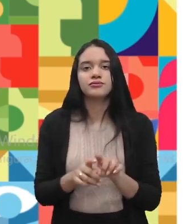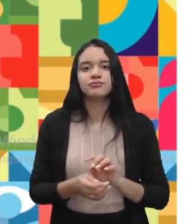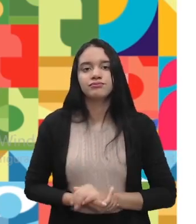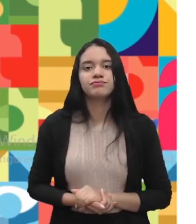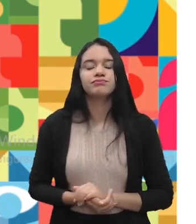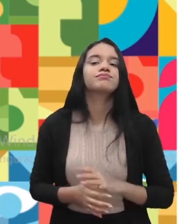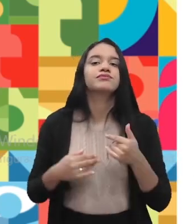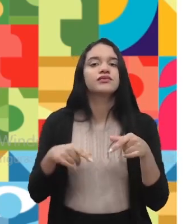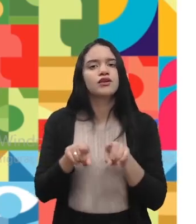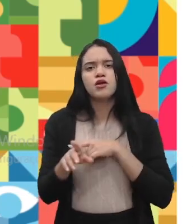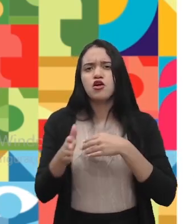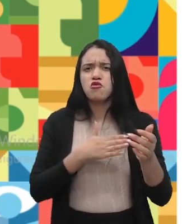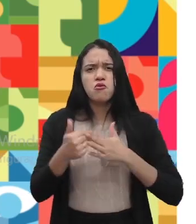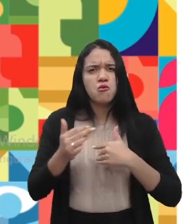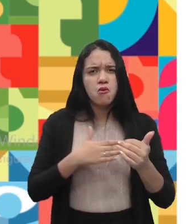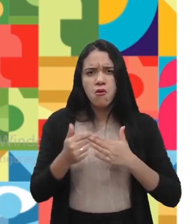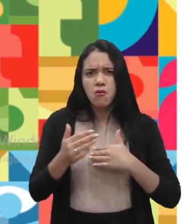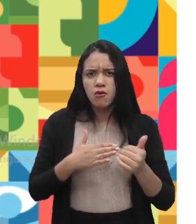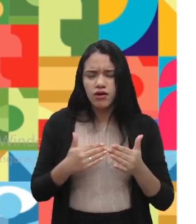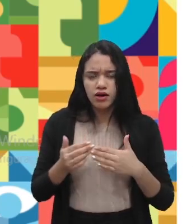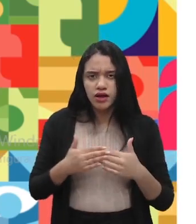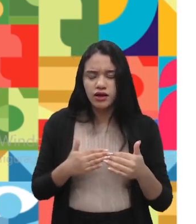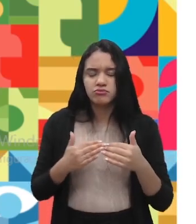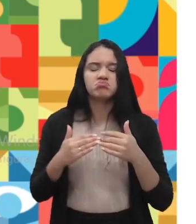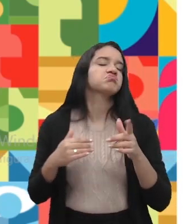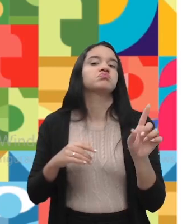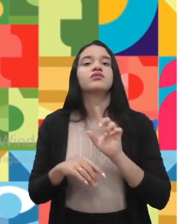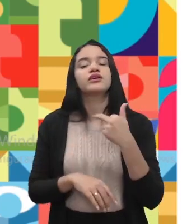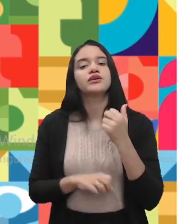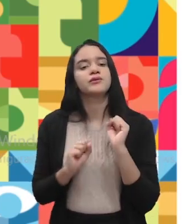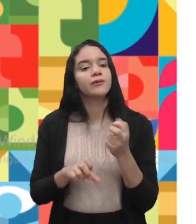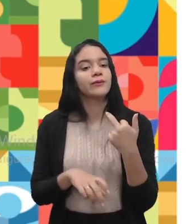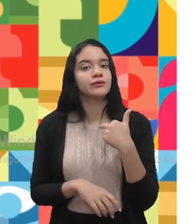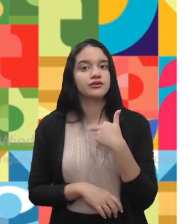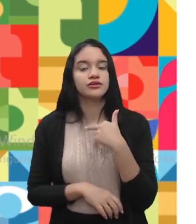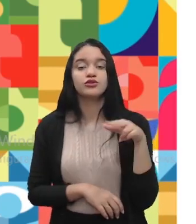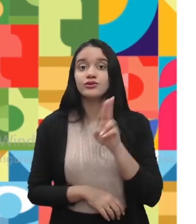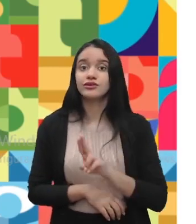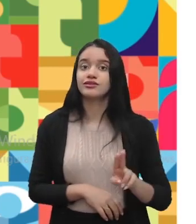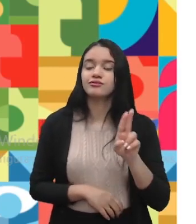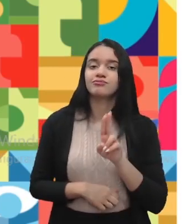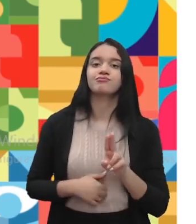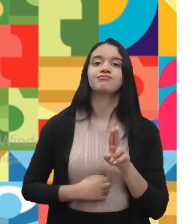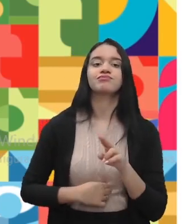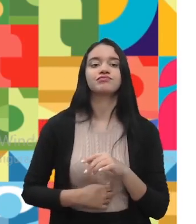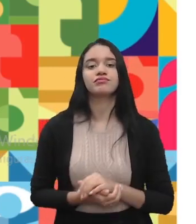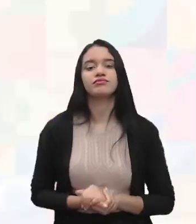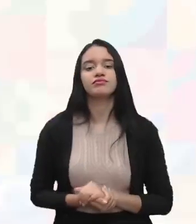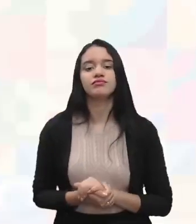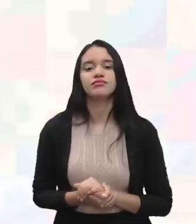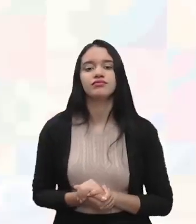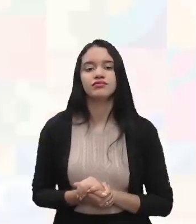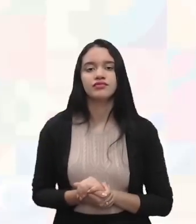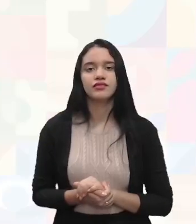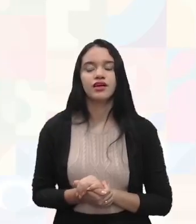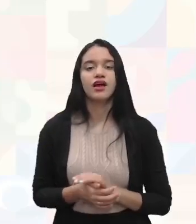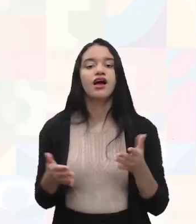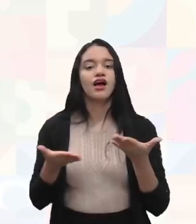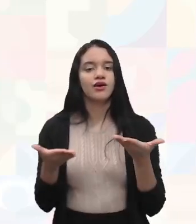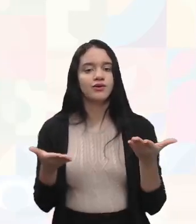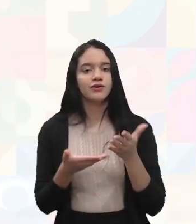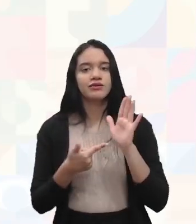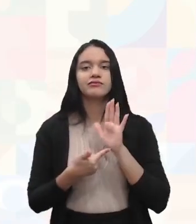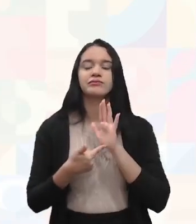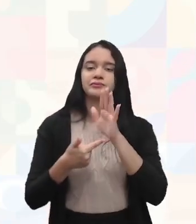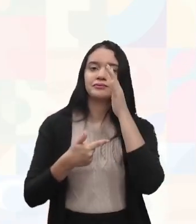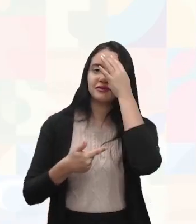Que também não é qualquer um cinto que a gente pode utilizar, não. Certo? E aí a gente vai mostrar um pouquinho